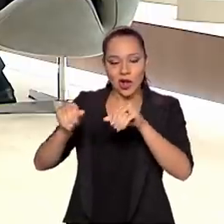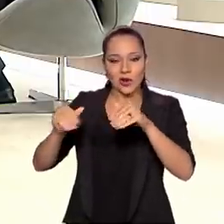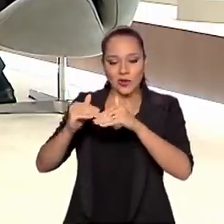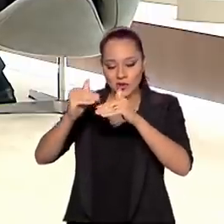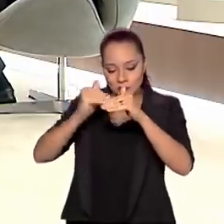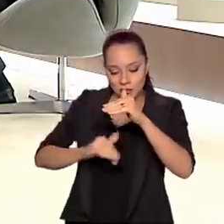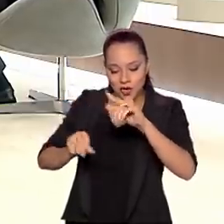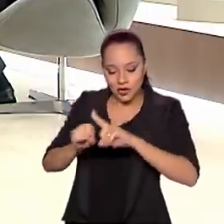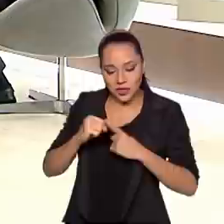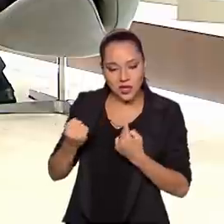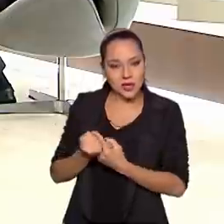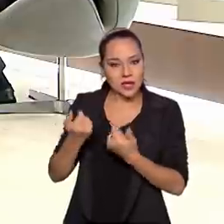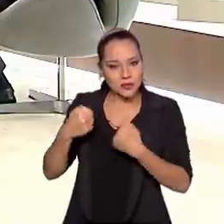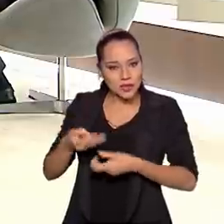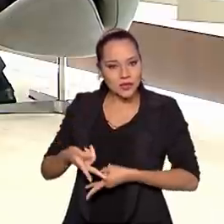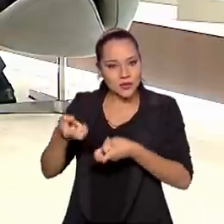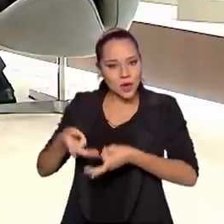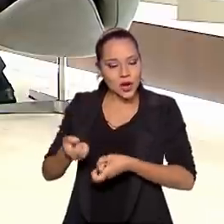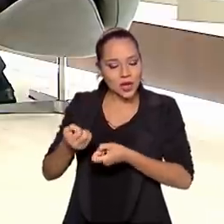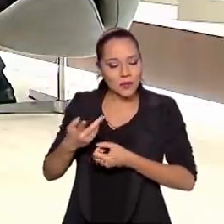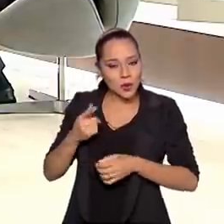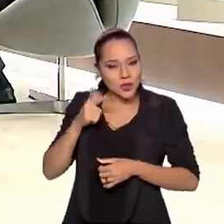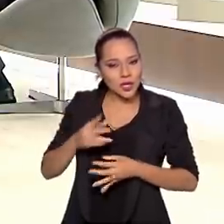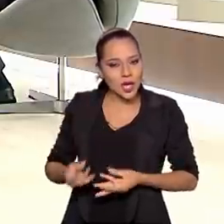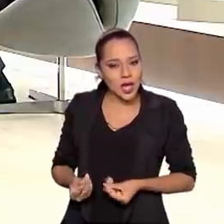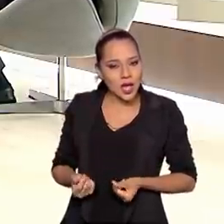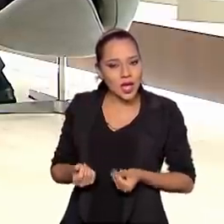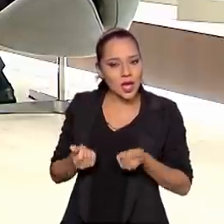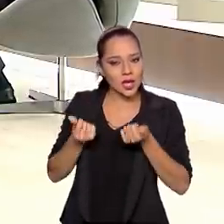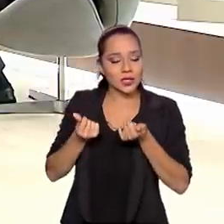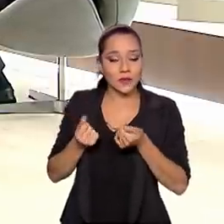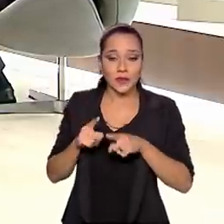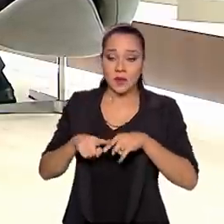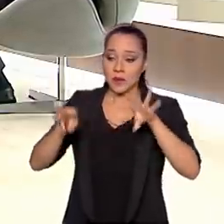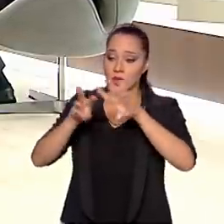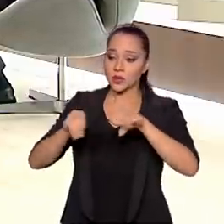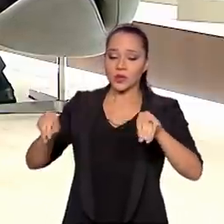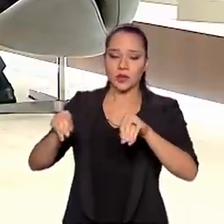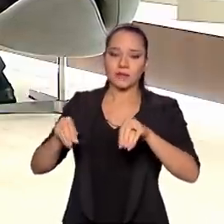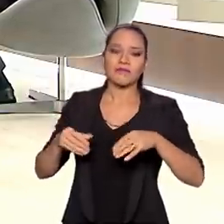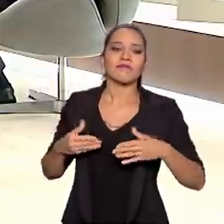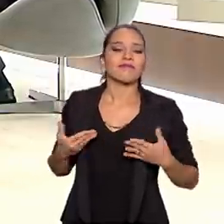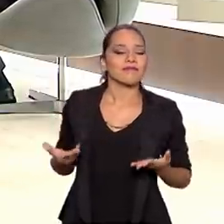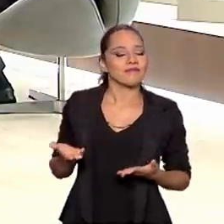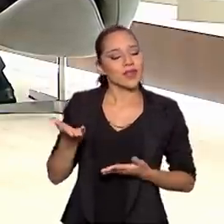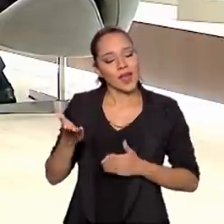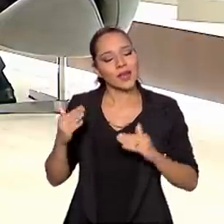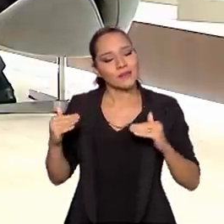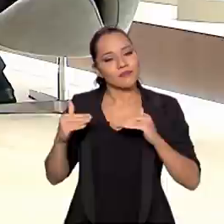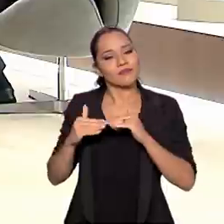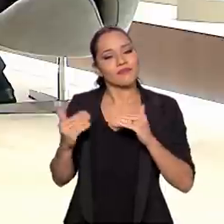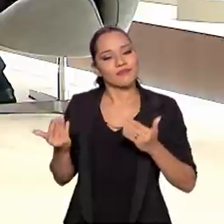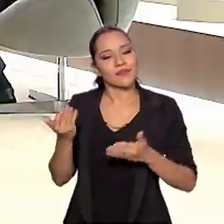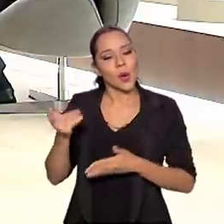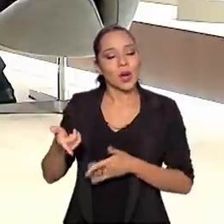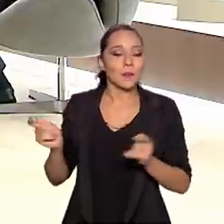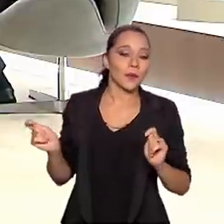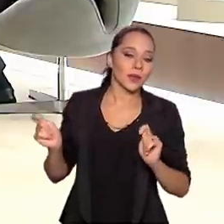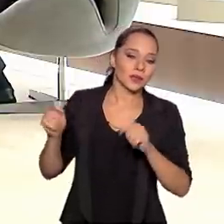da sociedade, tem que ser explorado para gerar riqueza, mas o solo é de uso frutuário. Exatamente com isso, com essa